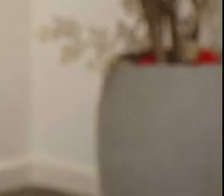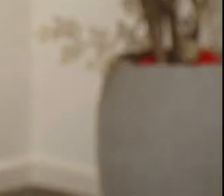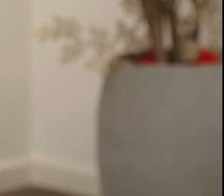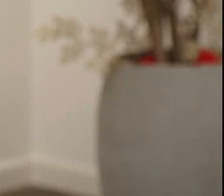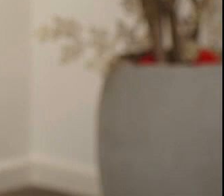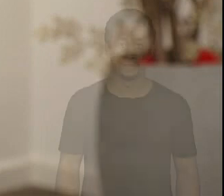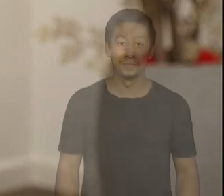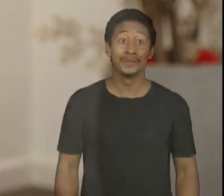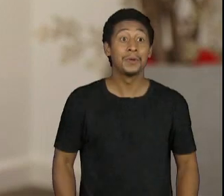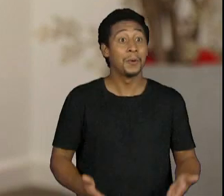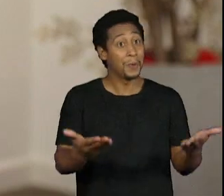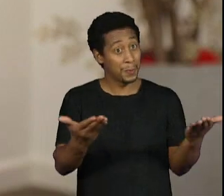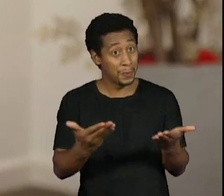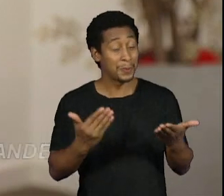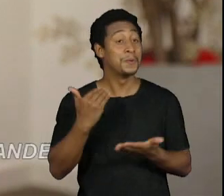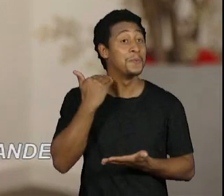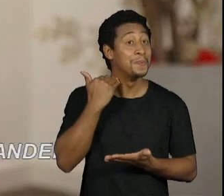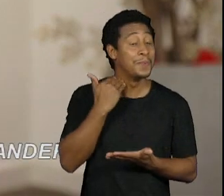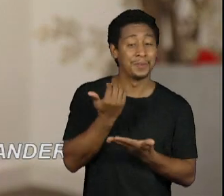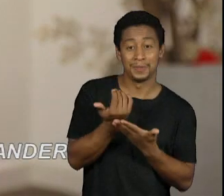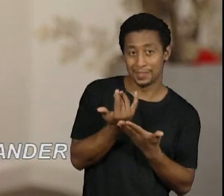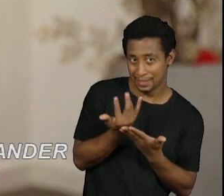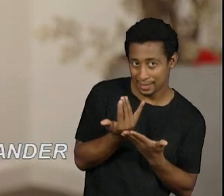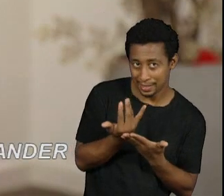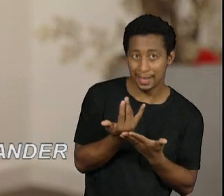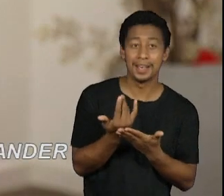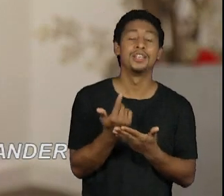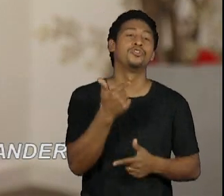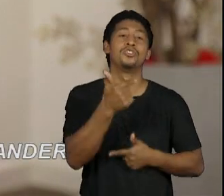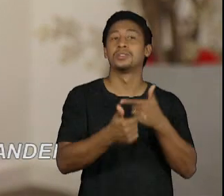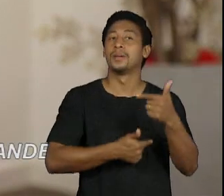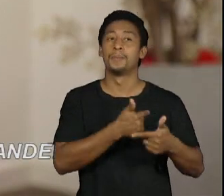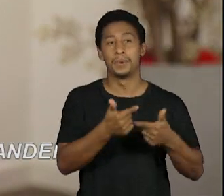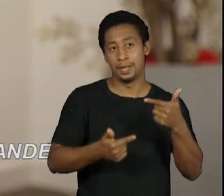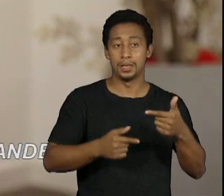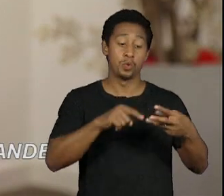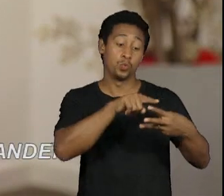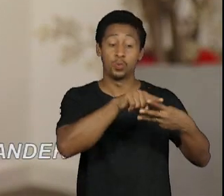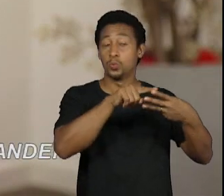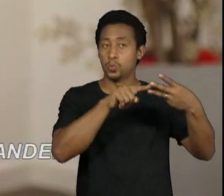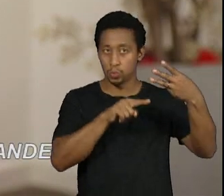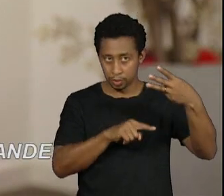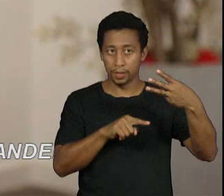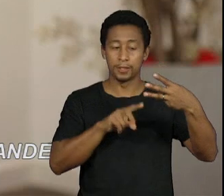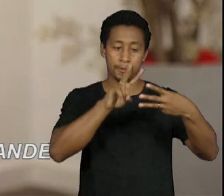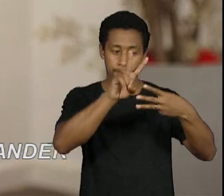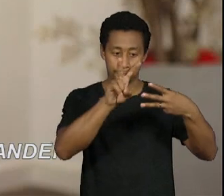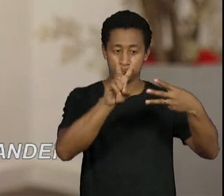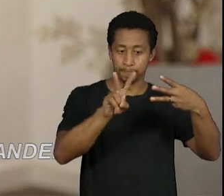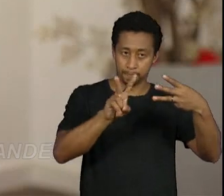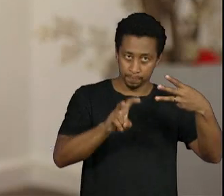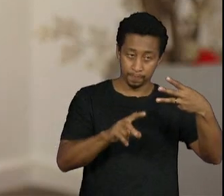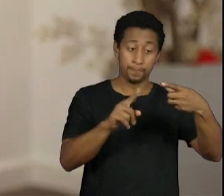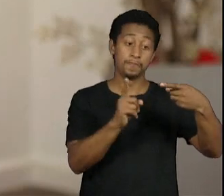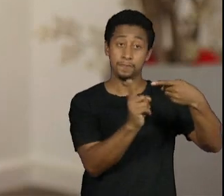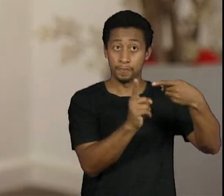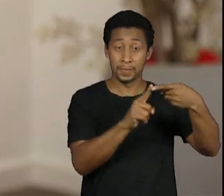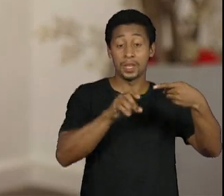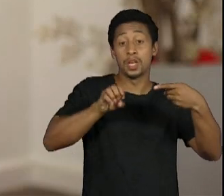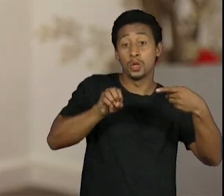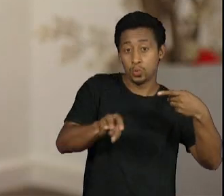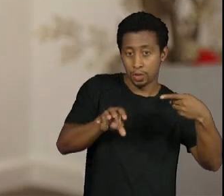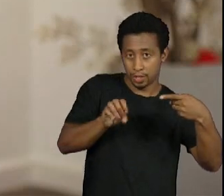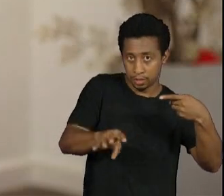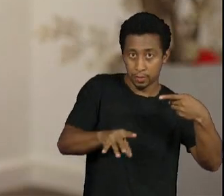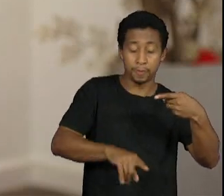Hoje no Santander nós trabalhamos com três pilares Então o primeiro pilar é o pilar de educação O segundo pilar